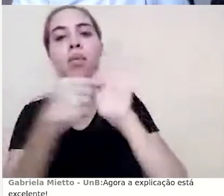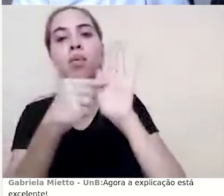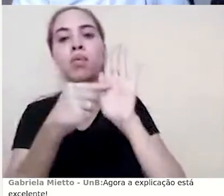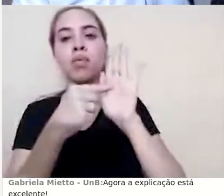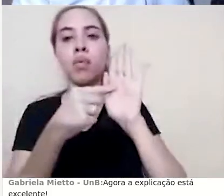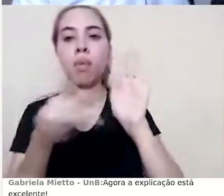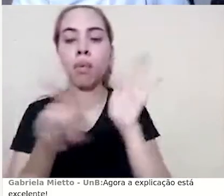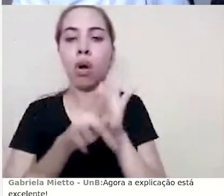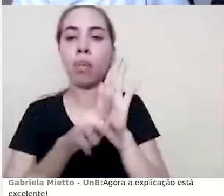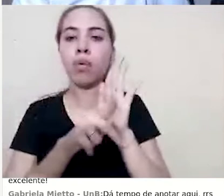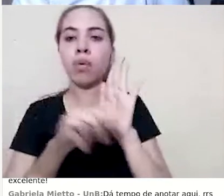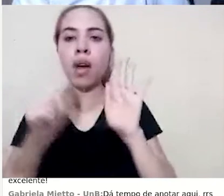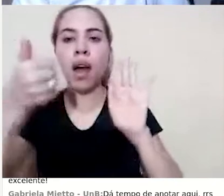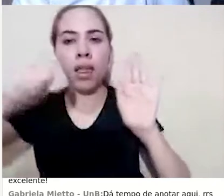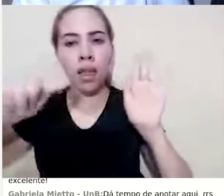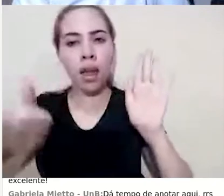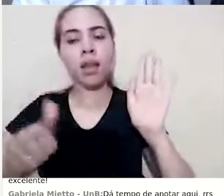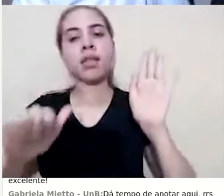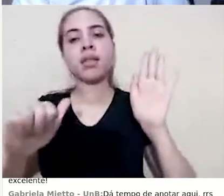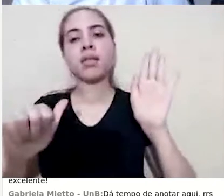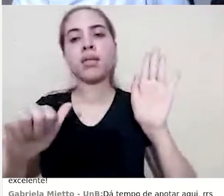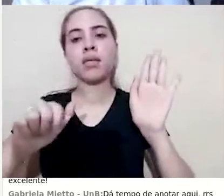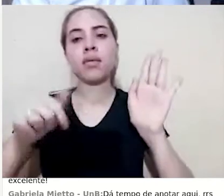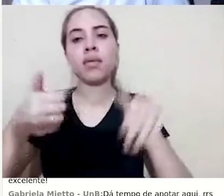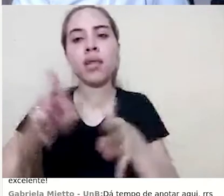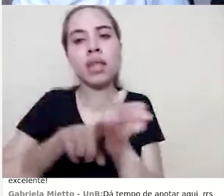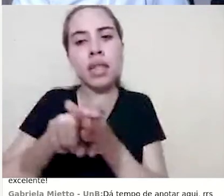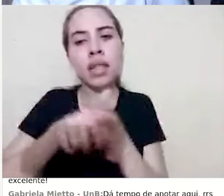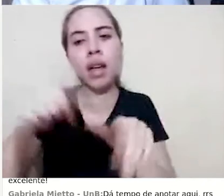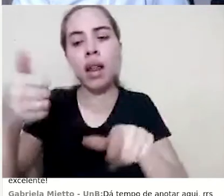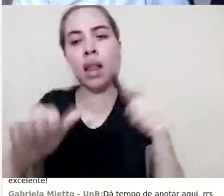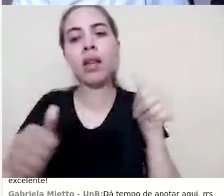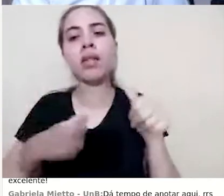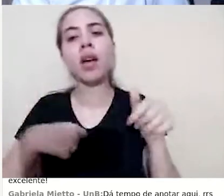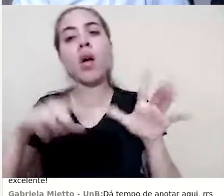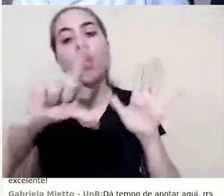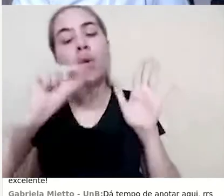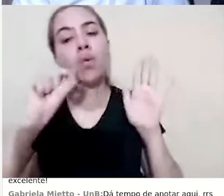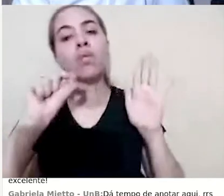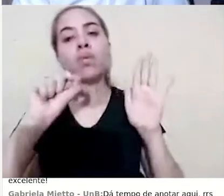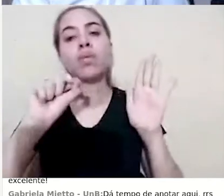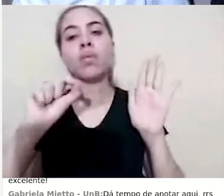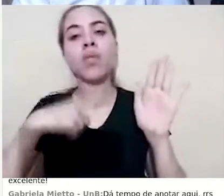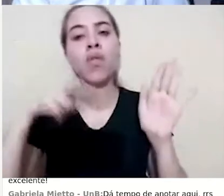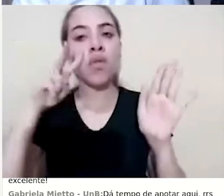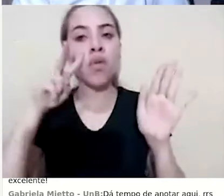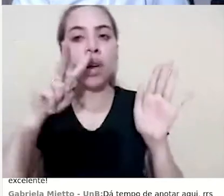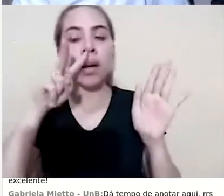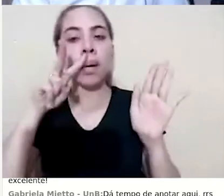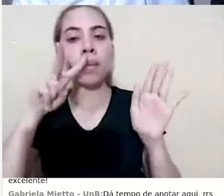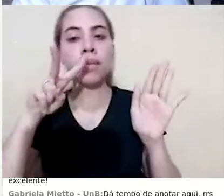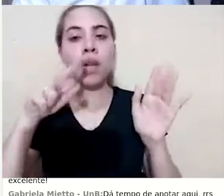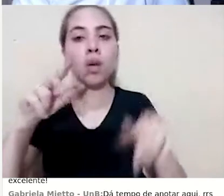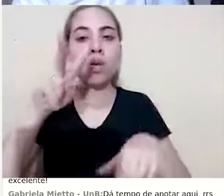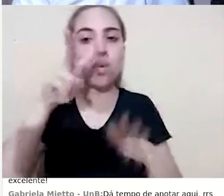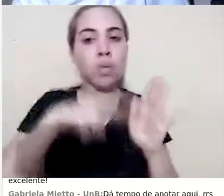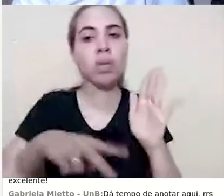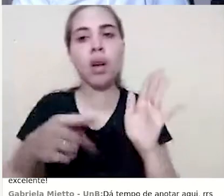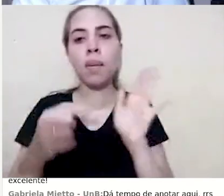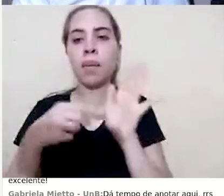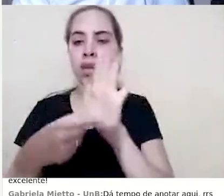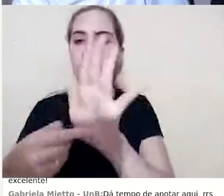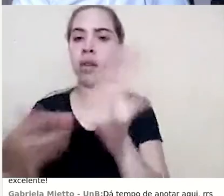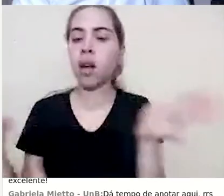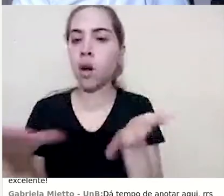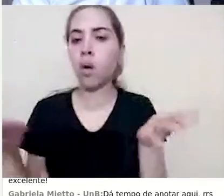gráfico de análise e uma das opções é a opção de visualizações que foi apresentada agora há pouco.